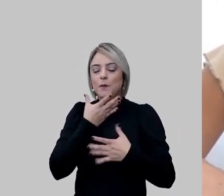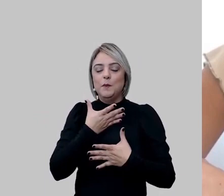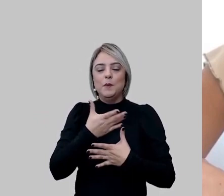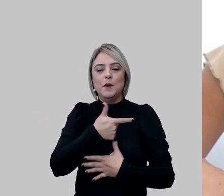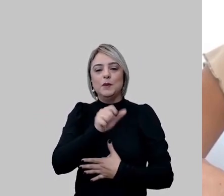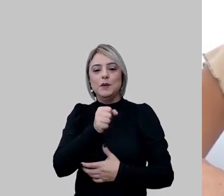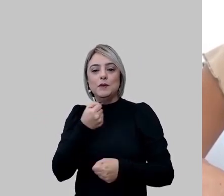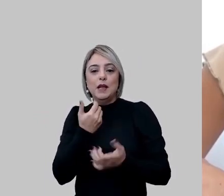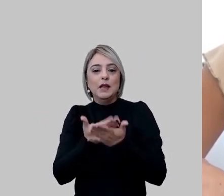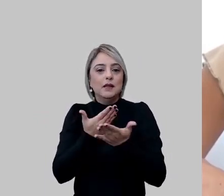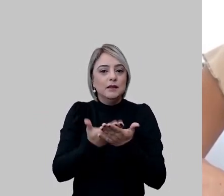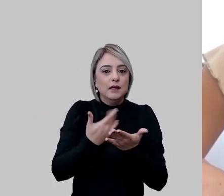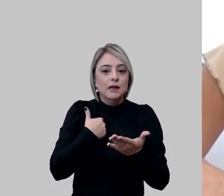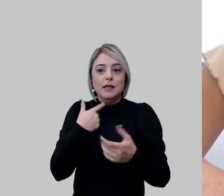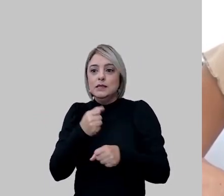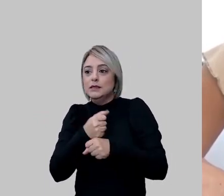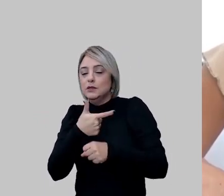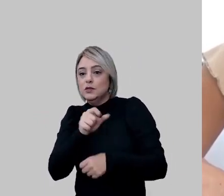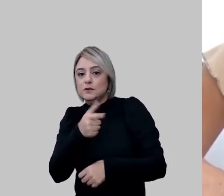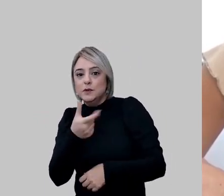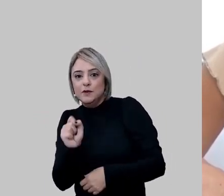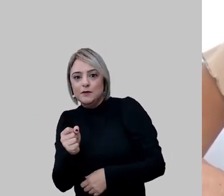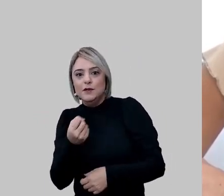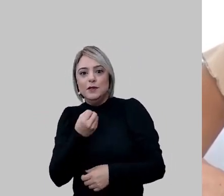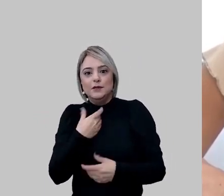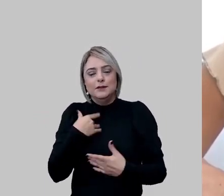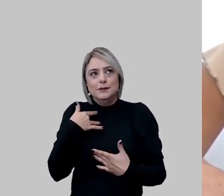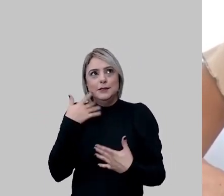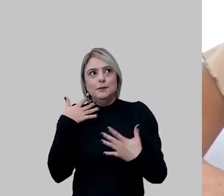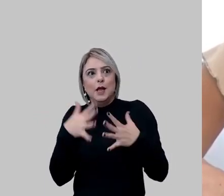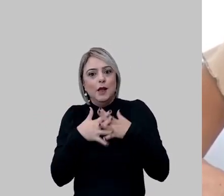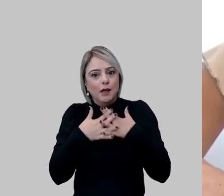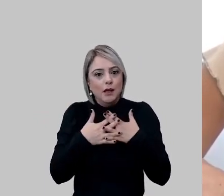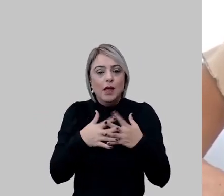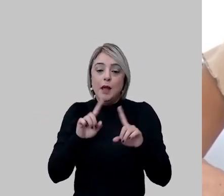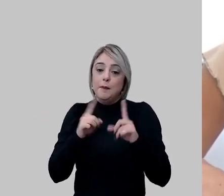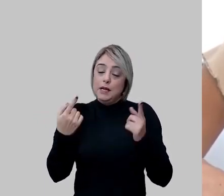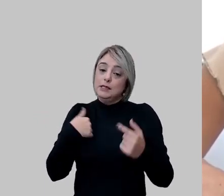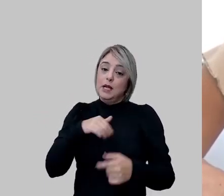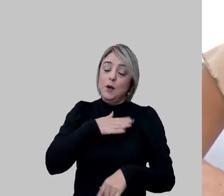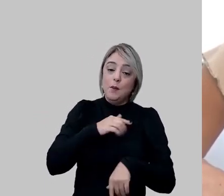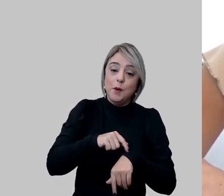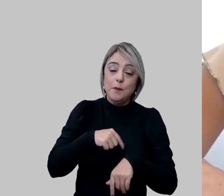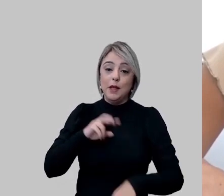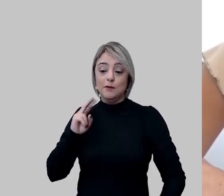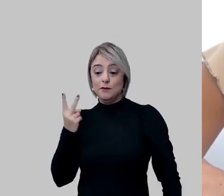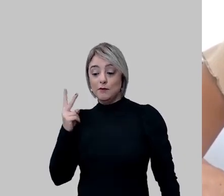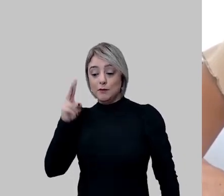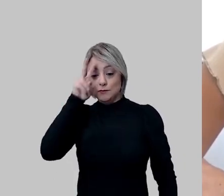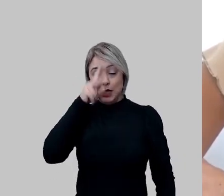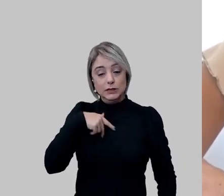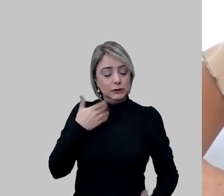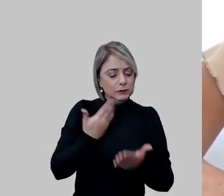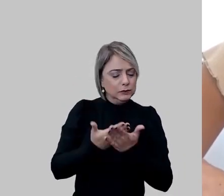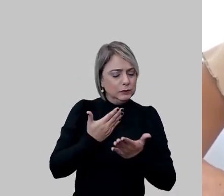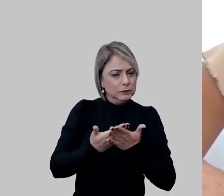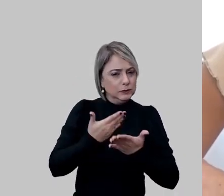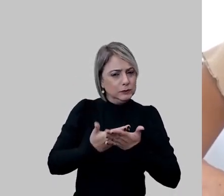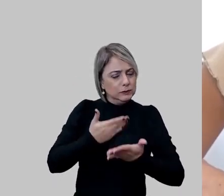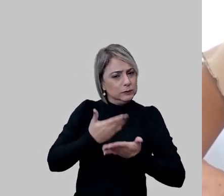letivo que apesar de estar bem conturbado a gente sabe que mais do que nunca é o momento da gente ser valorizado estudar muito